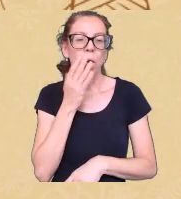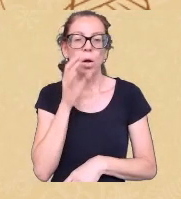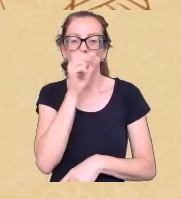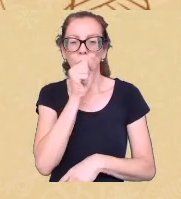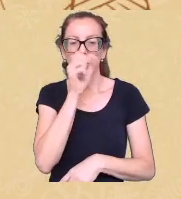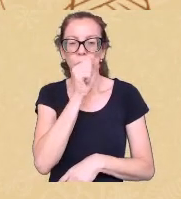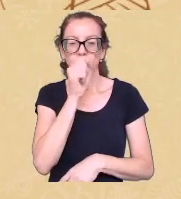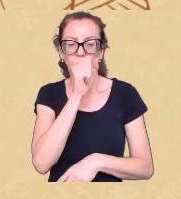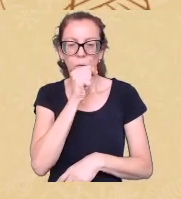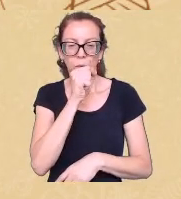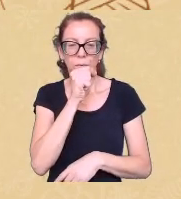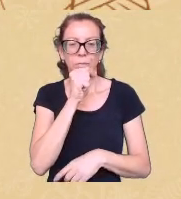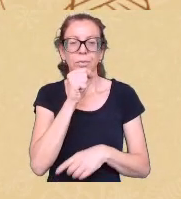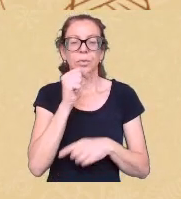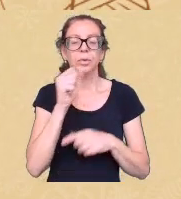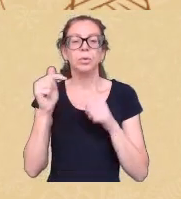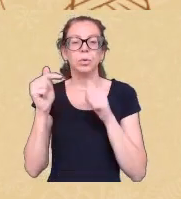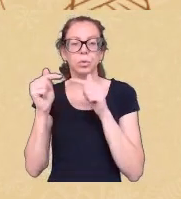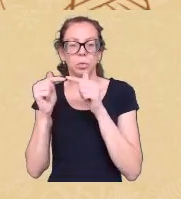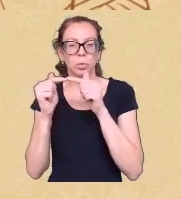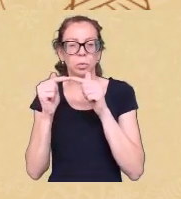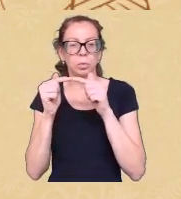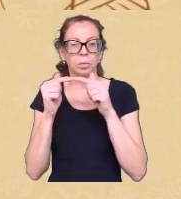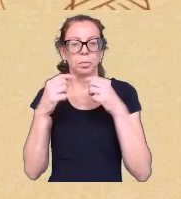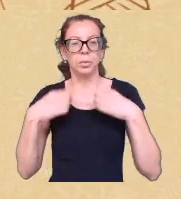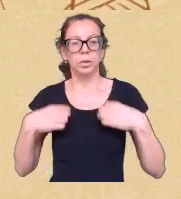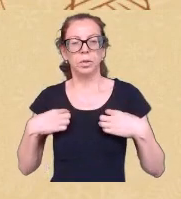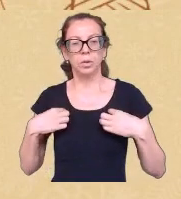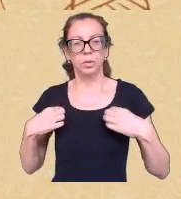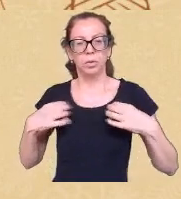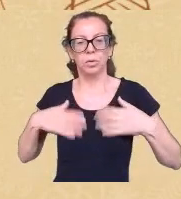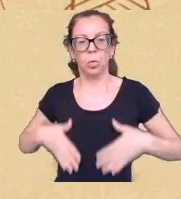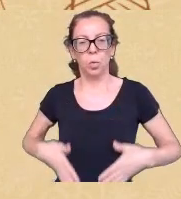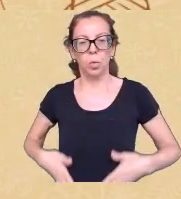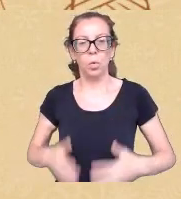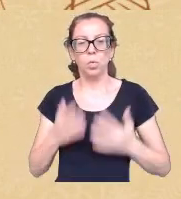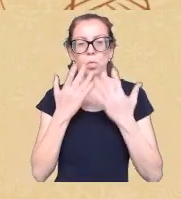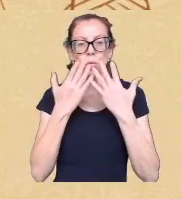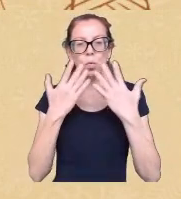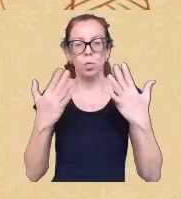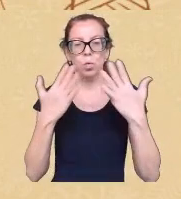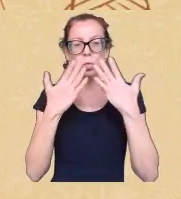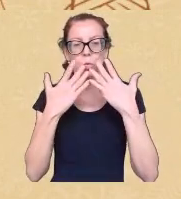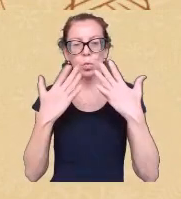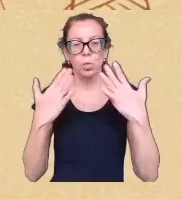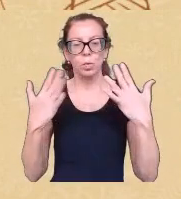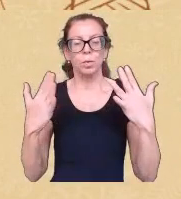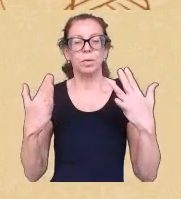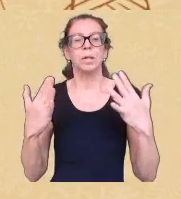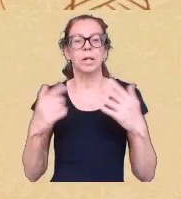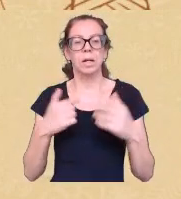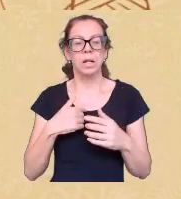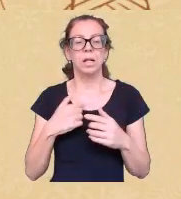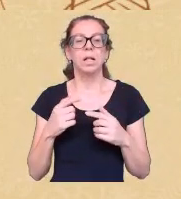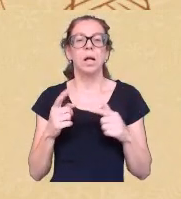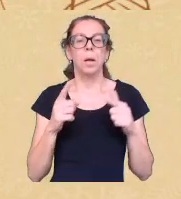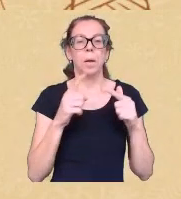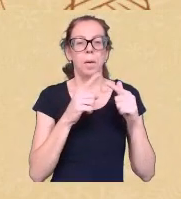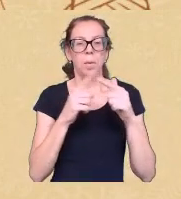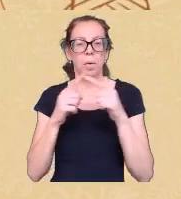com uma bata hoje que eu visto que é bastante colorida e que tem motivos marrons e